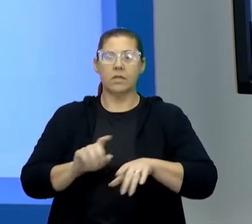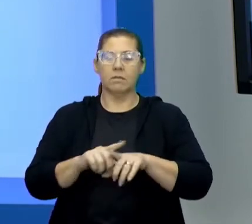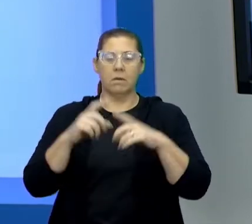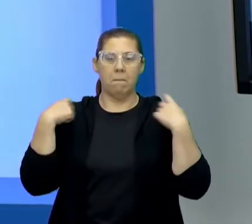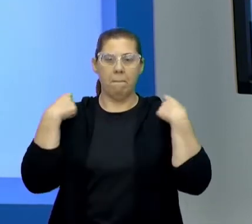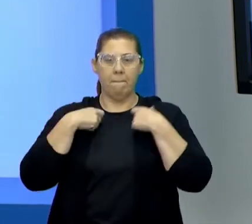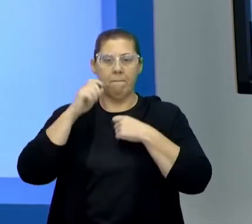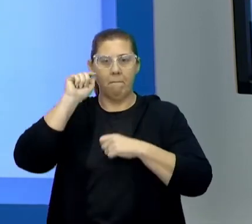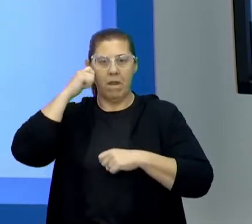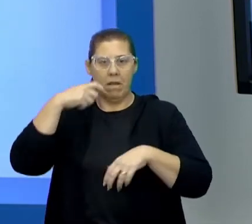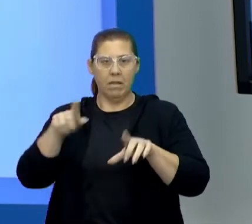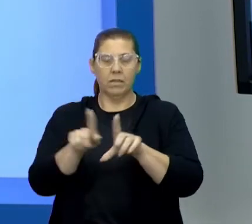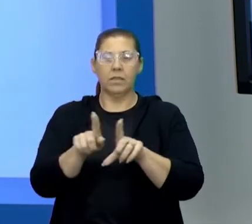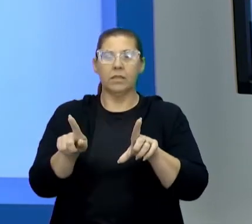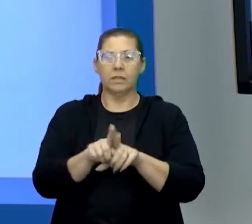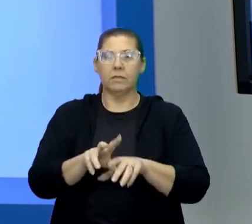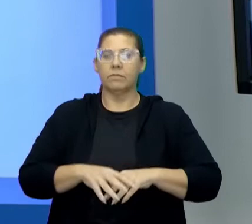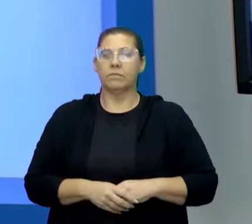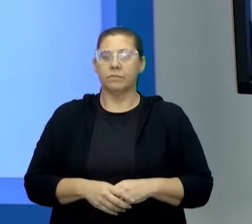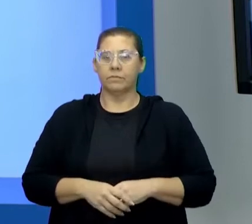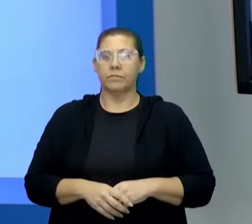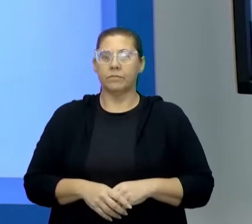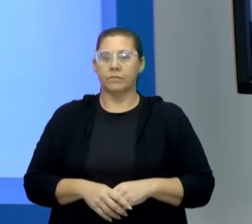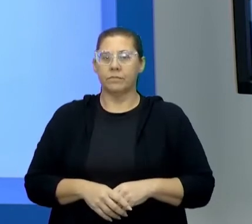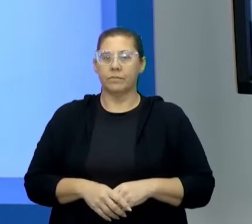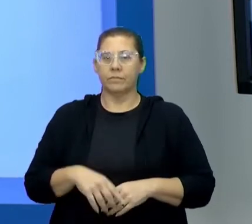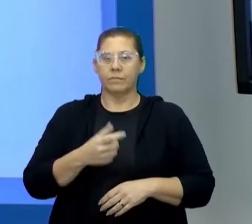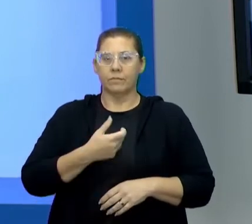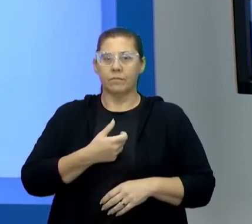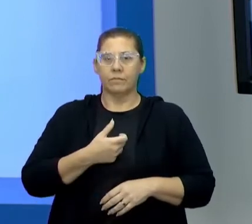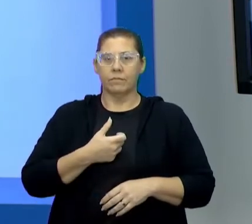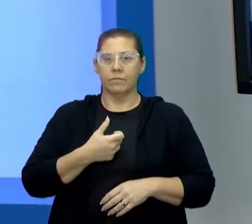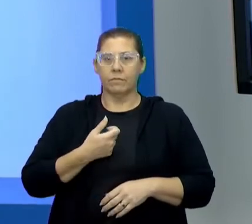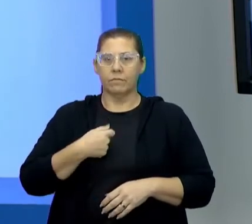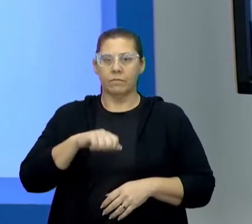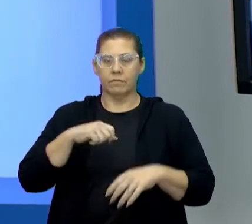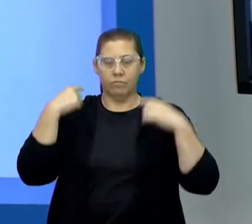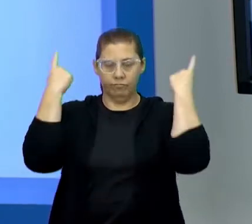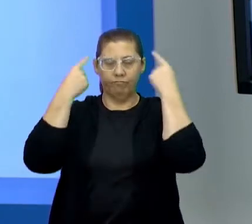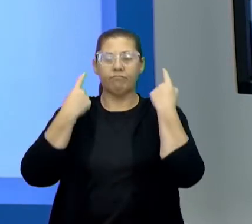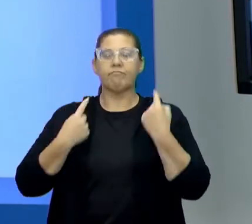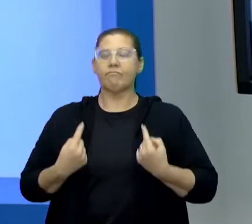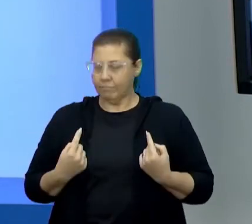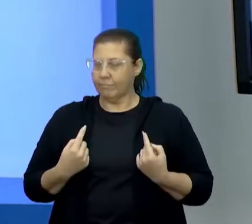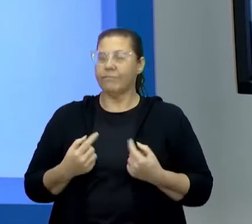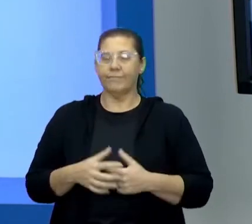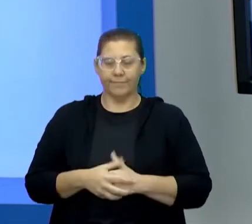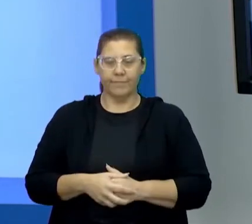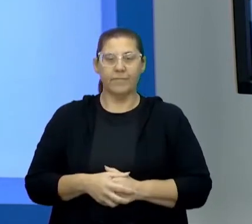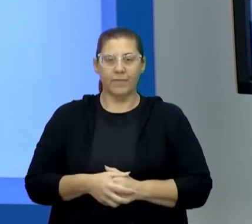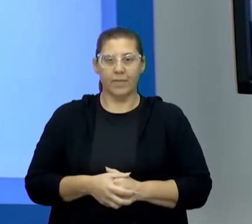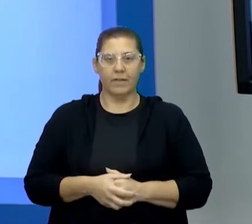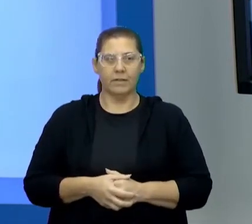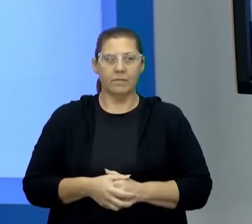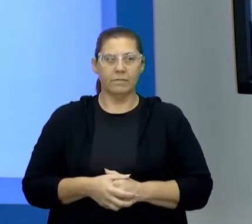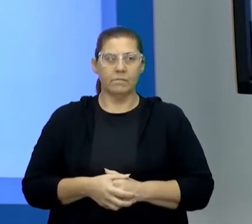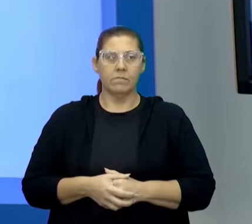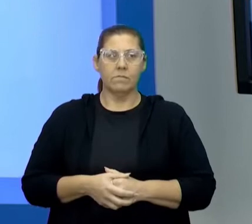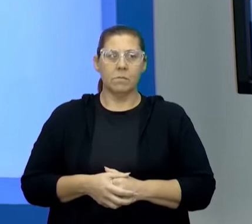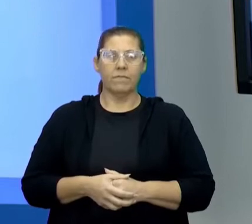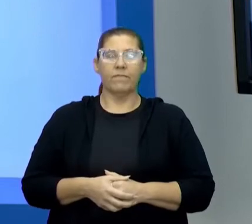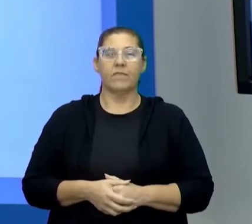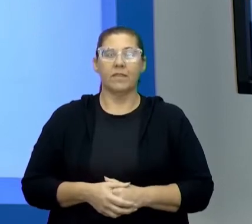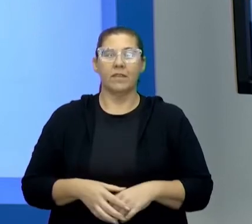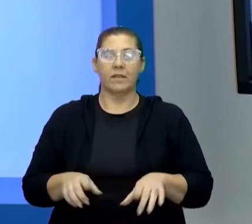um pouco xadrez também. E o meu sinal é esse aqui, que representa os meus cachos quando meu cabelo está solto.